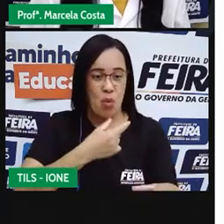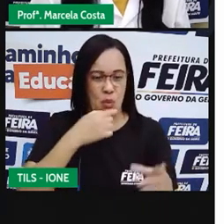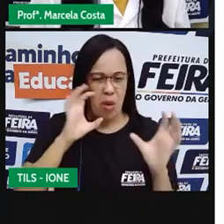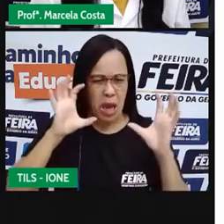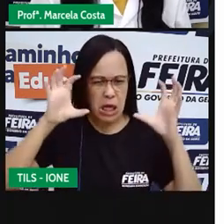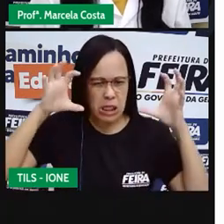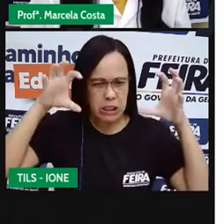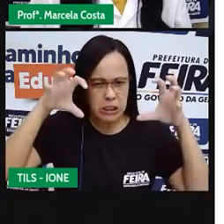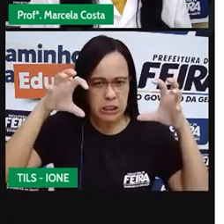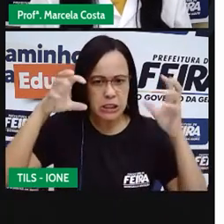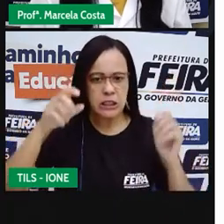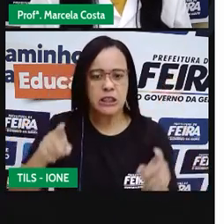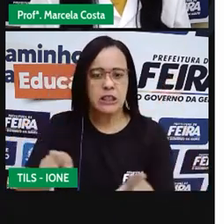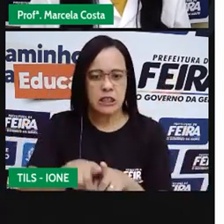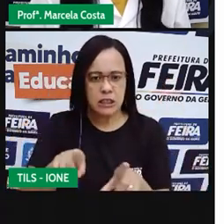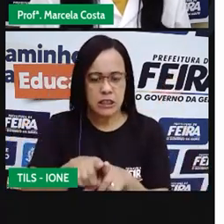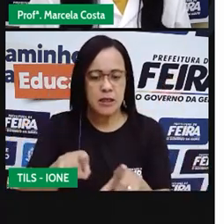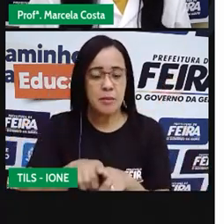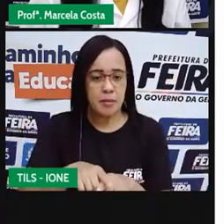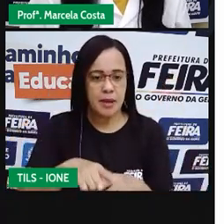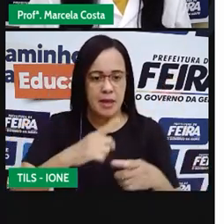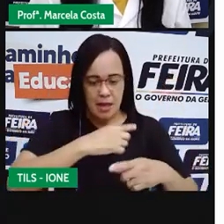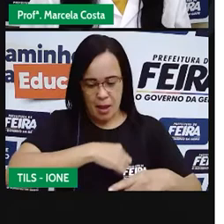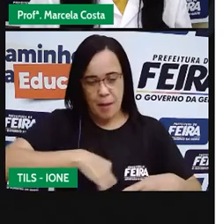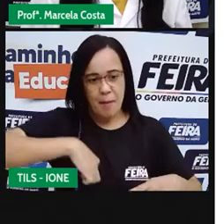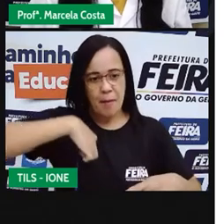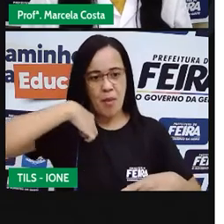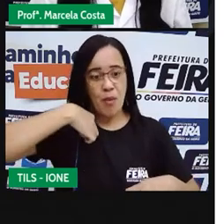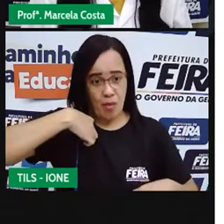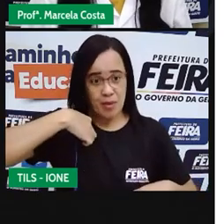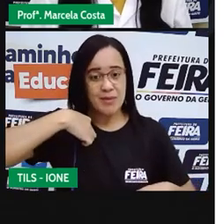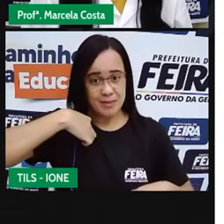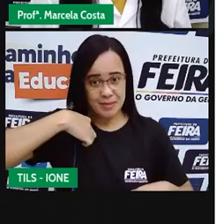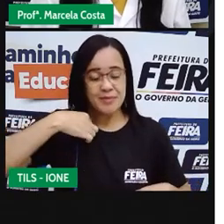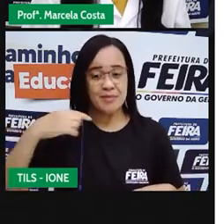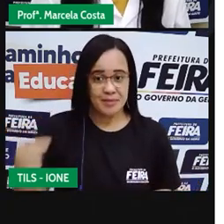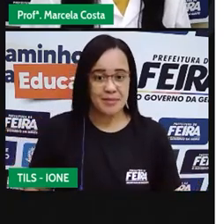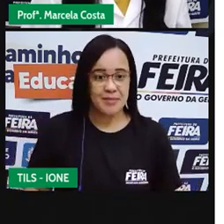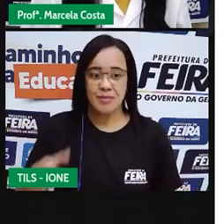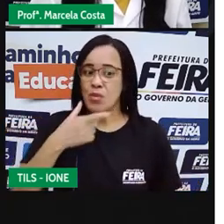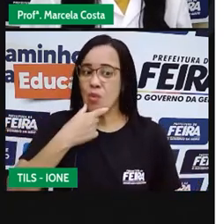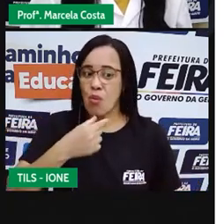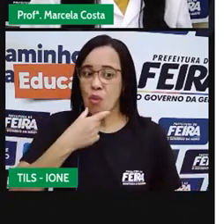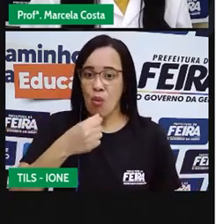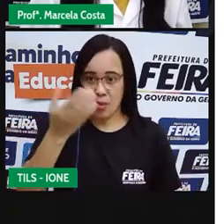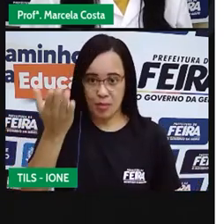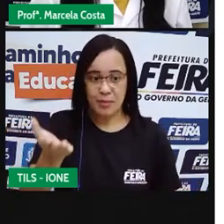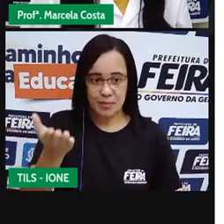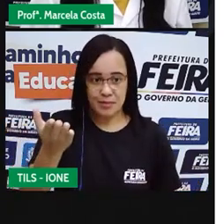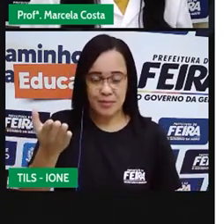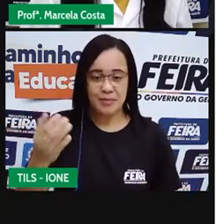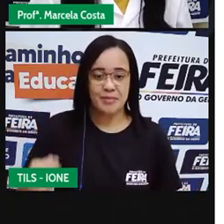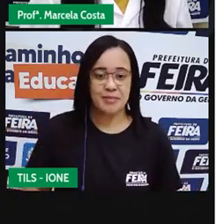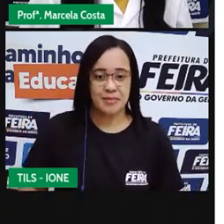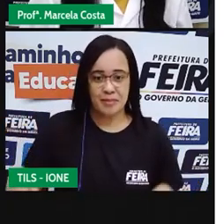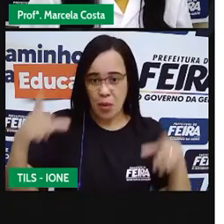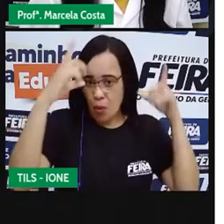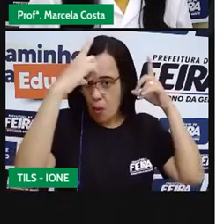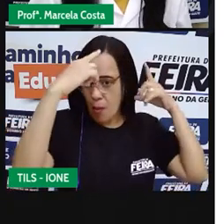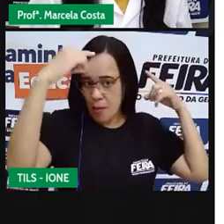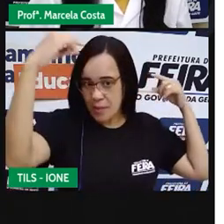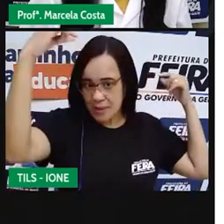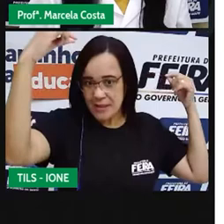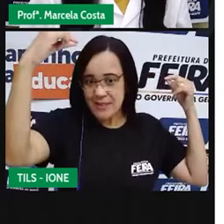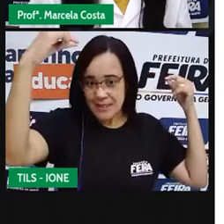personagem John Smith, da história Pocahontas. O príncipe Nave, da